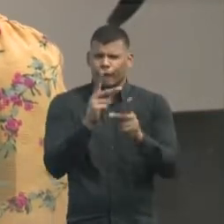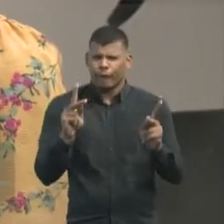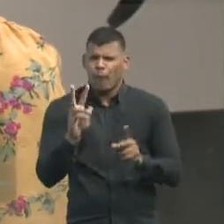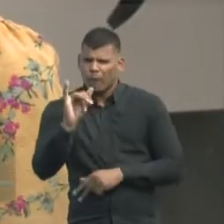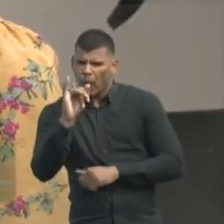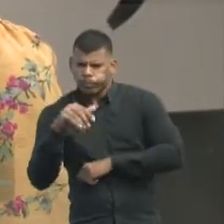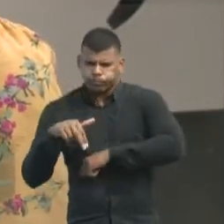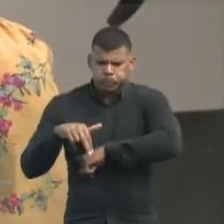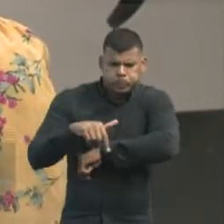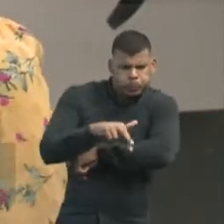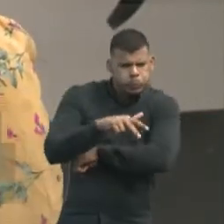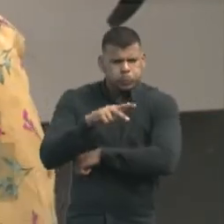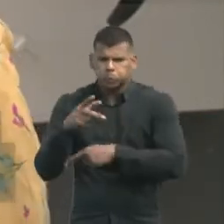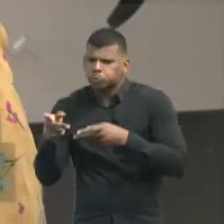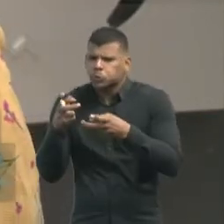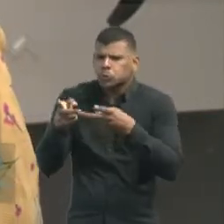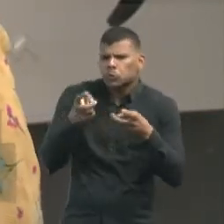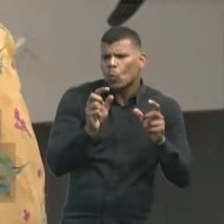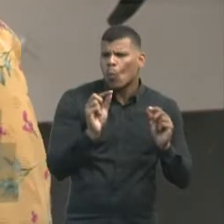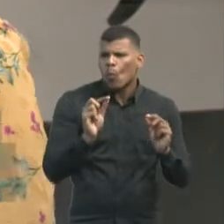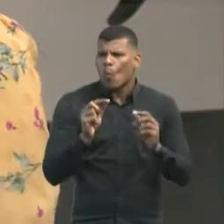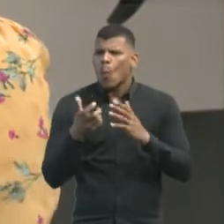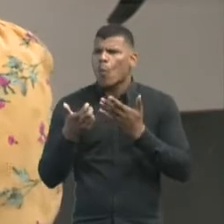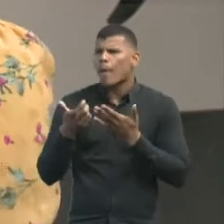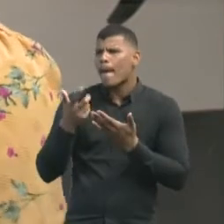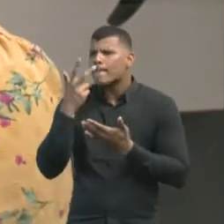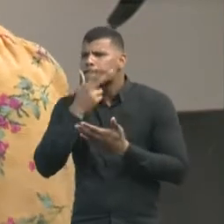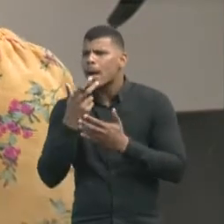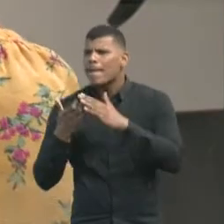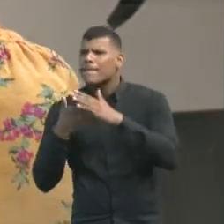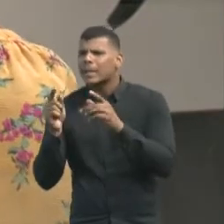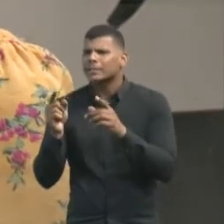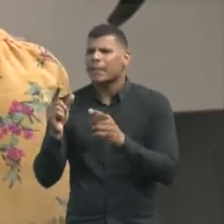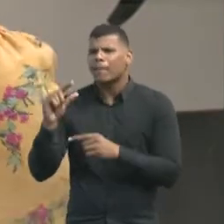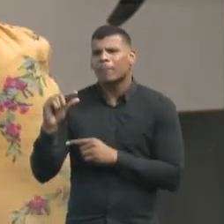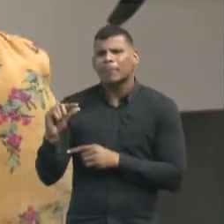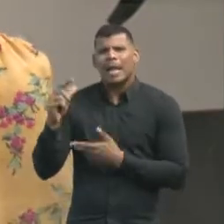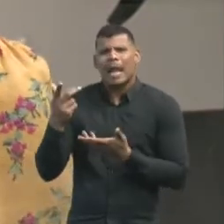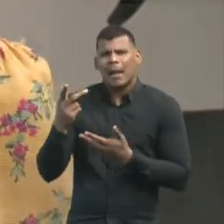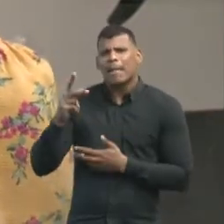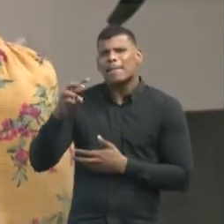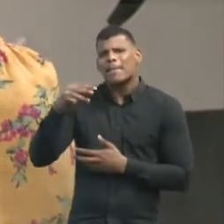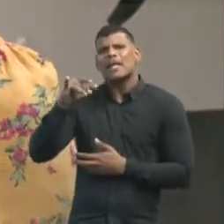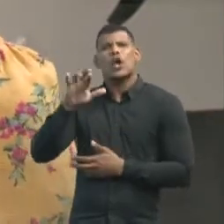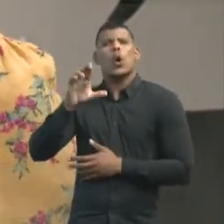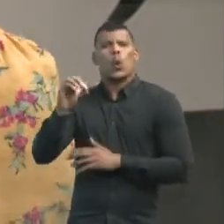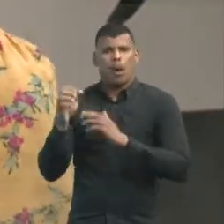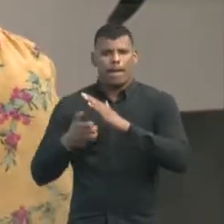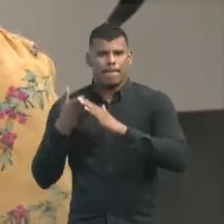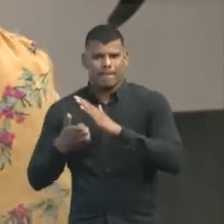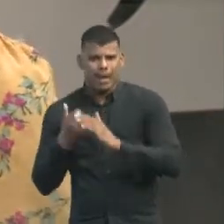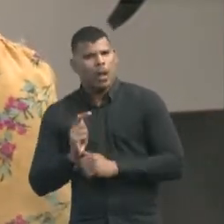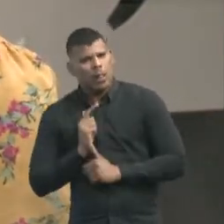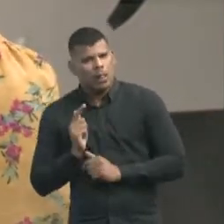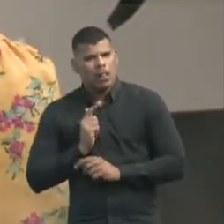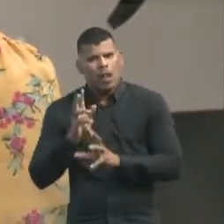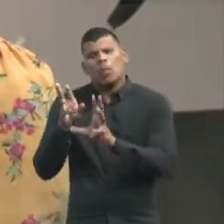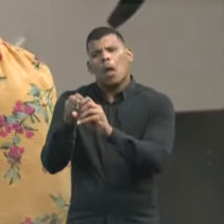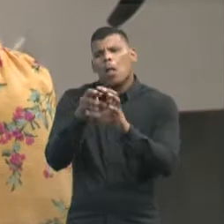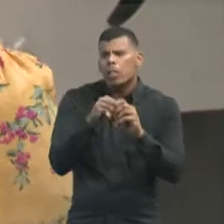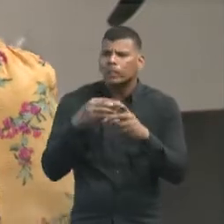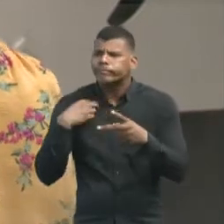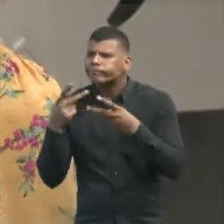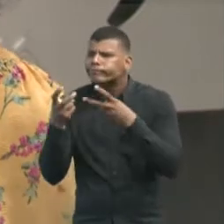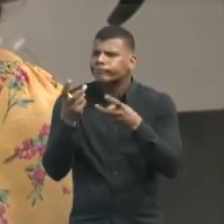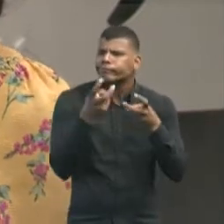percebe a quantidade de pequenos negócios que estão dentro desses ambientes. Esses pequenos negócios são aqueles que empregam. As